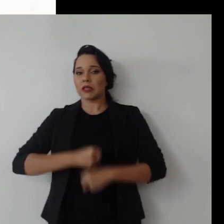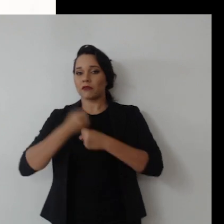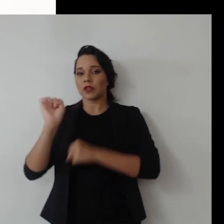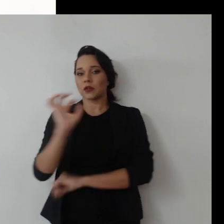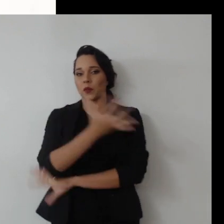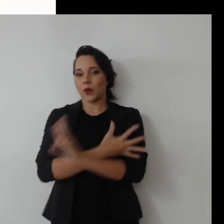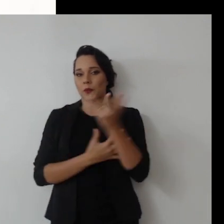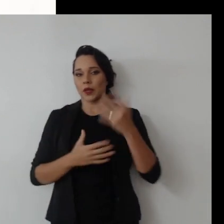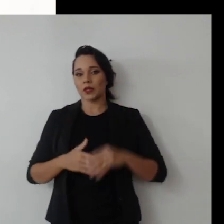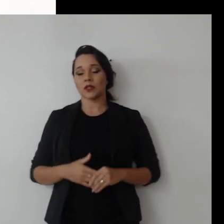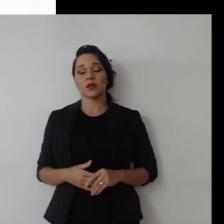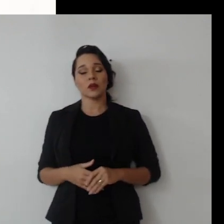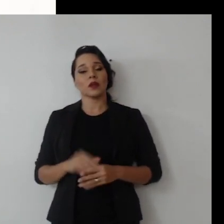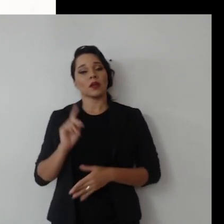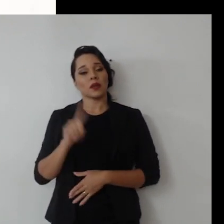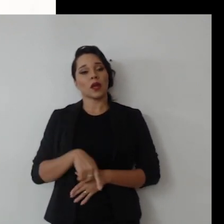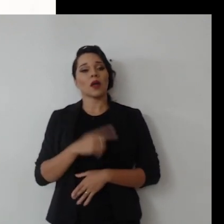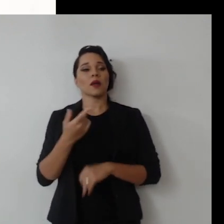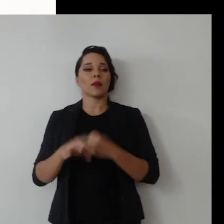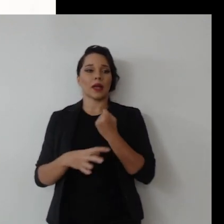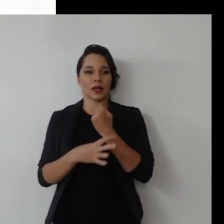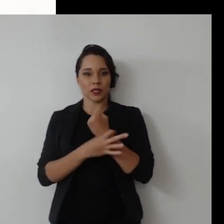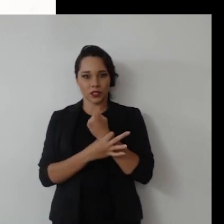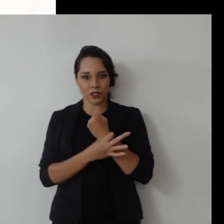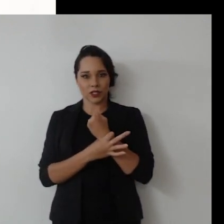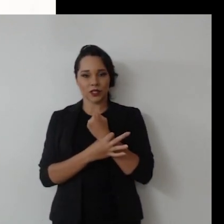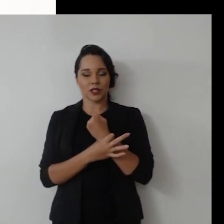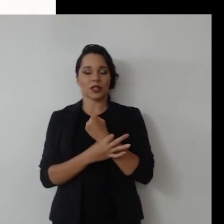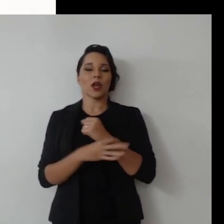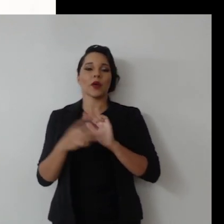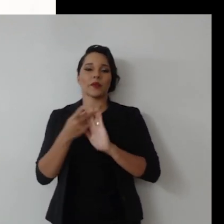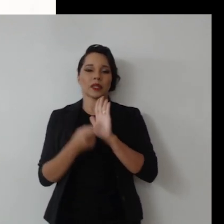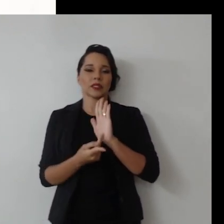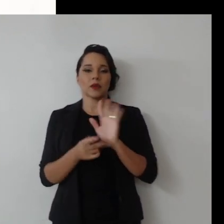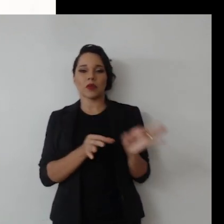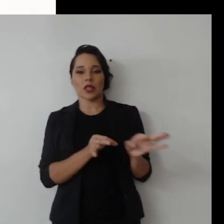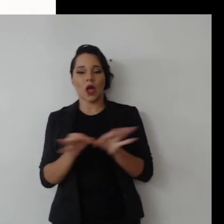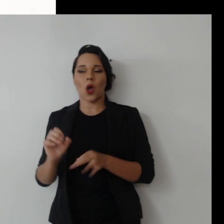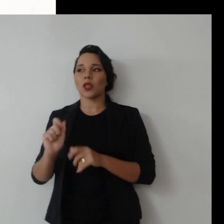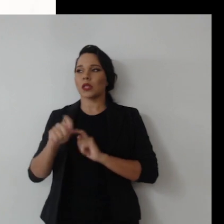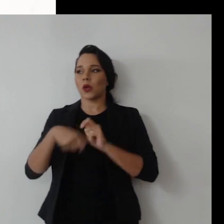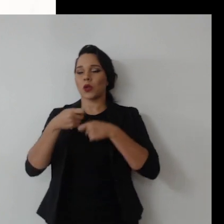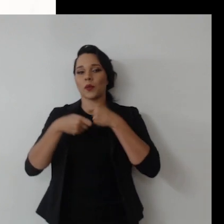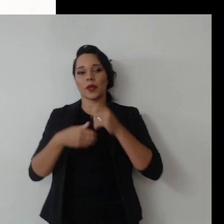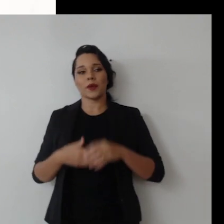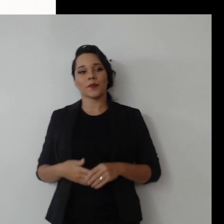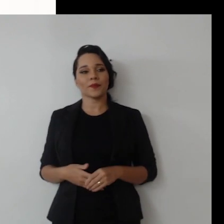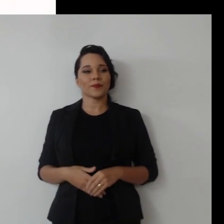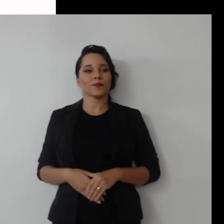defesa do meio ambiente, que é para garantir o princípio da ordem econômica.